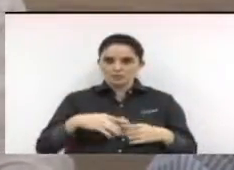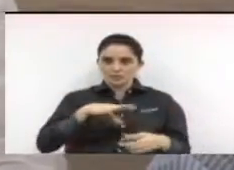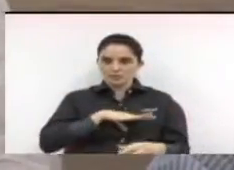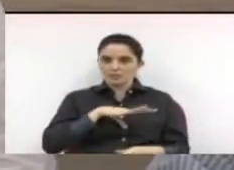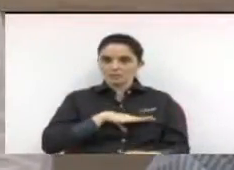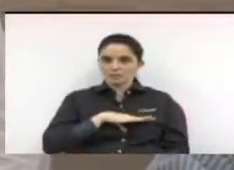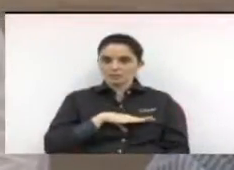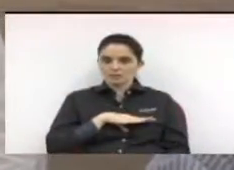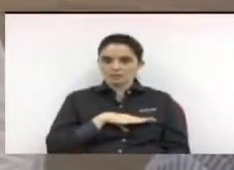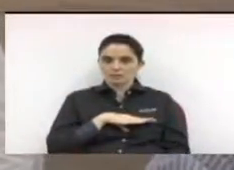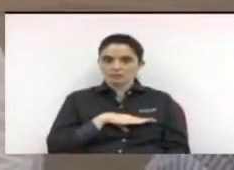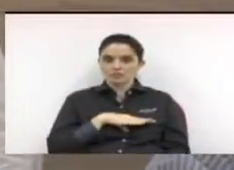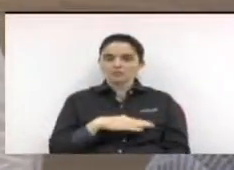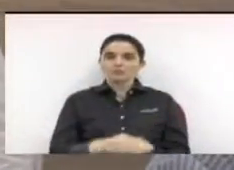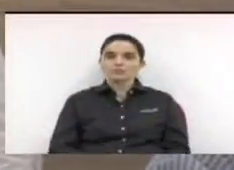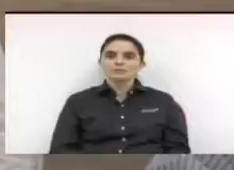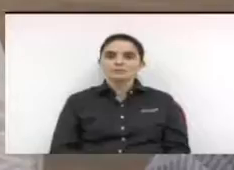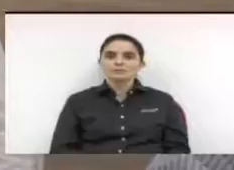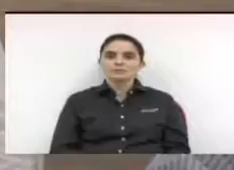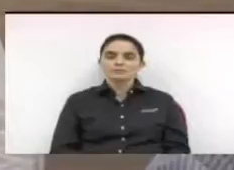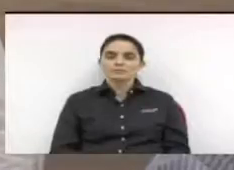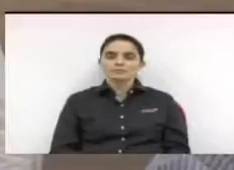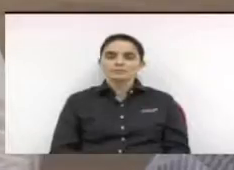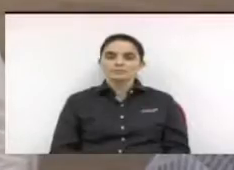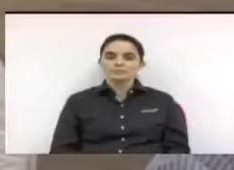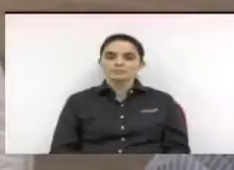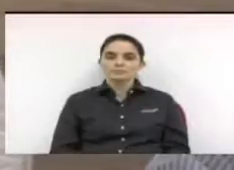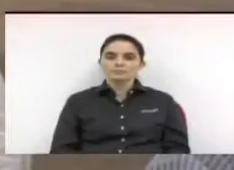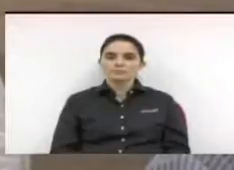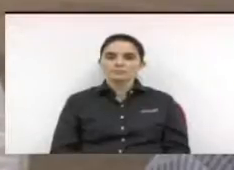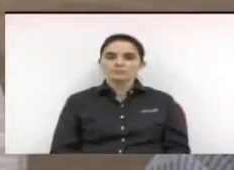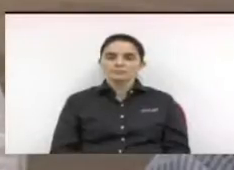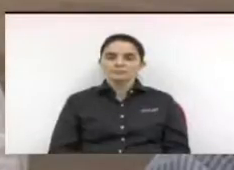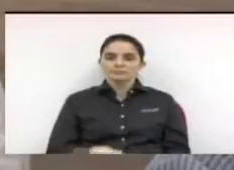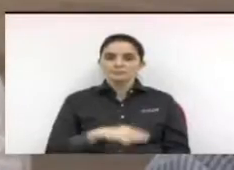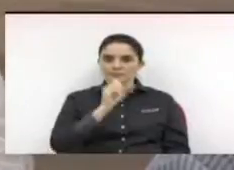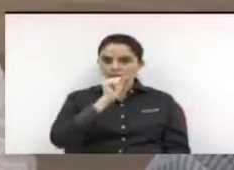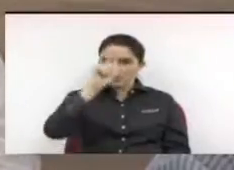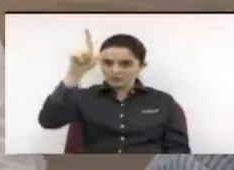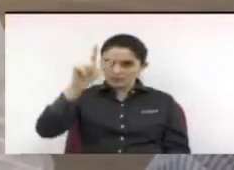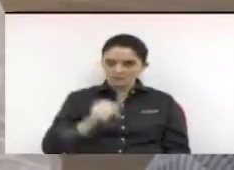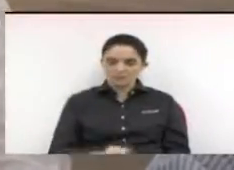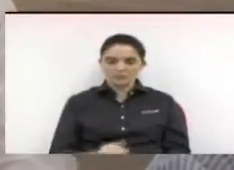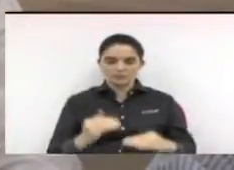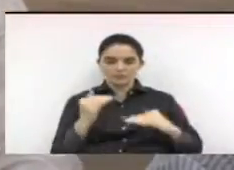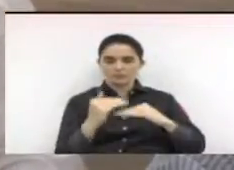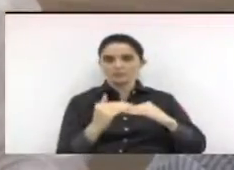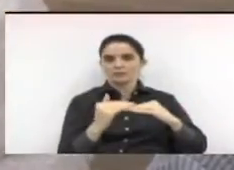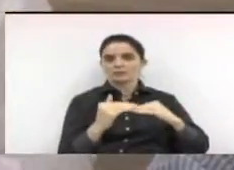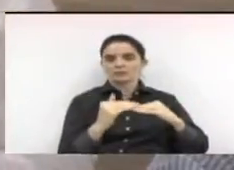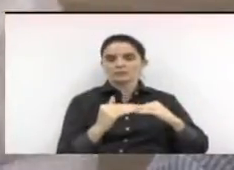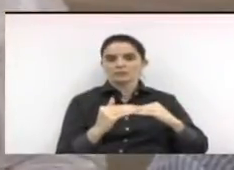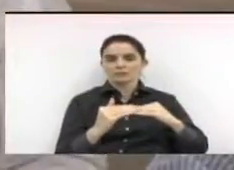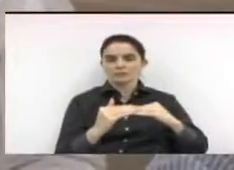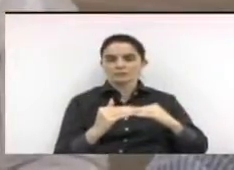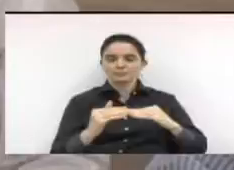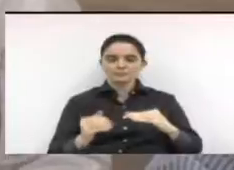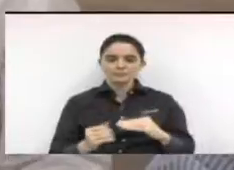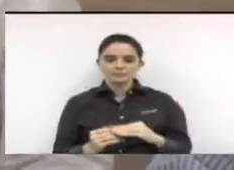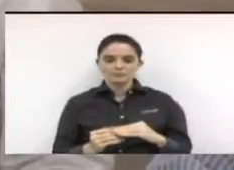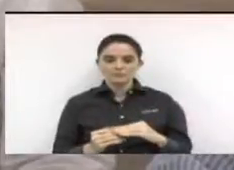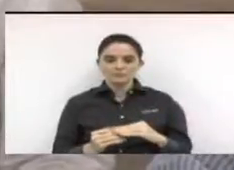aliás as escalas é municipal estadual e federal nós não podemos